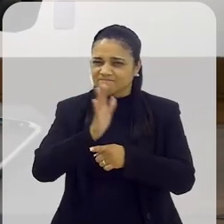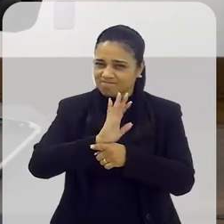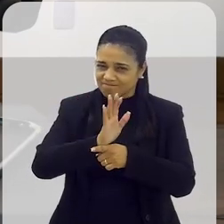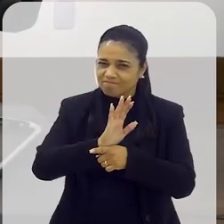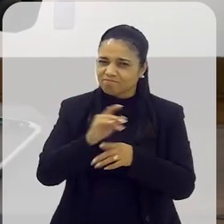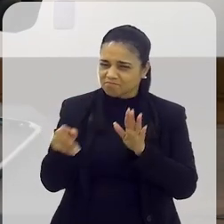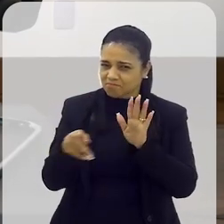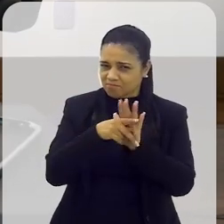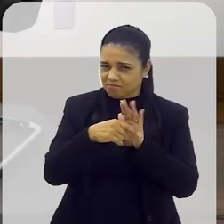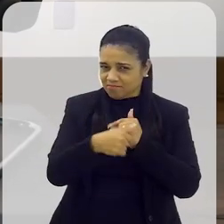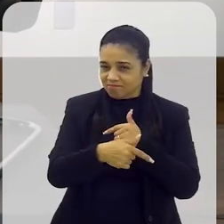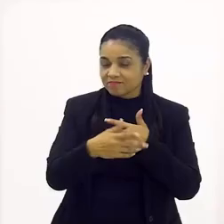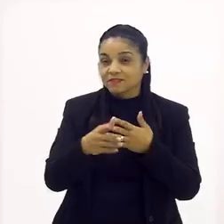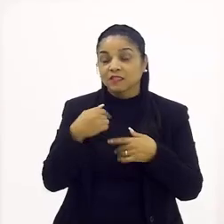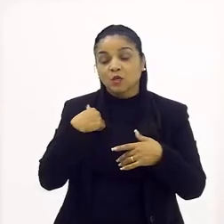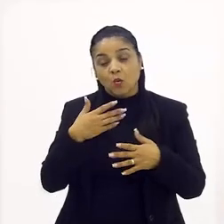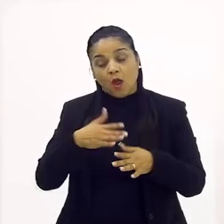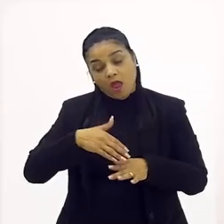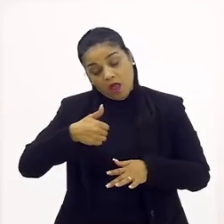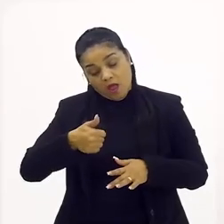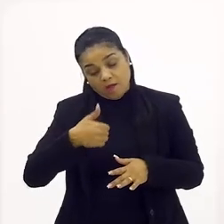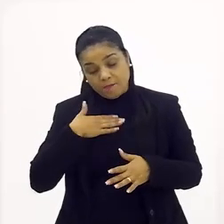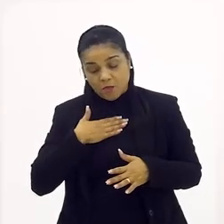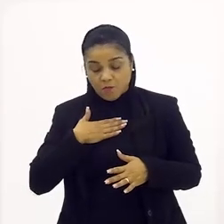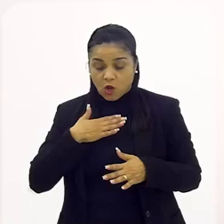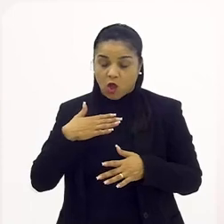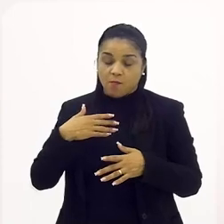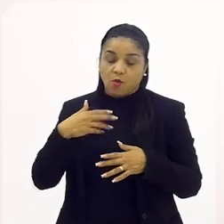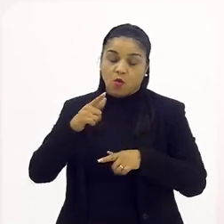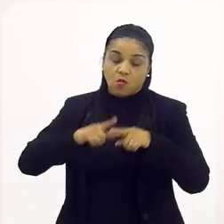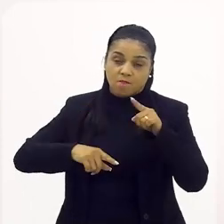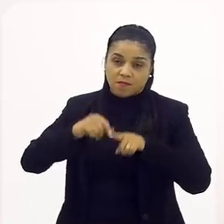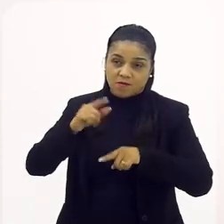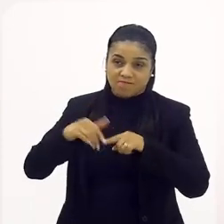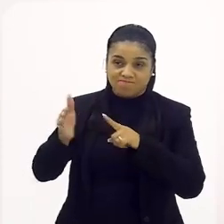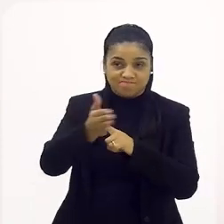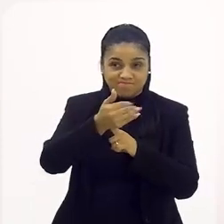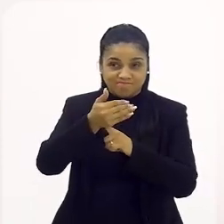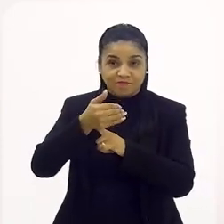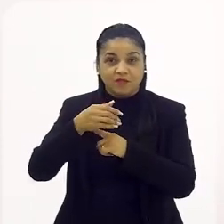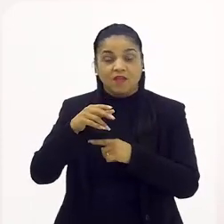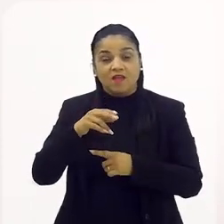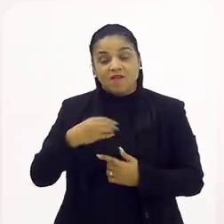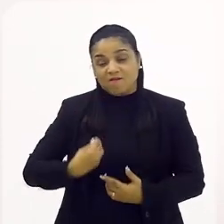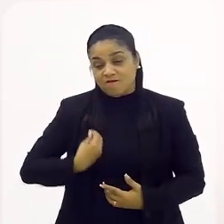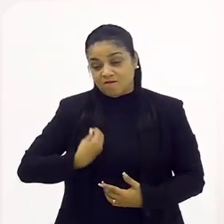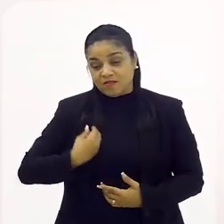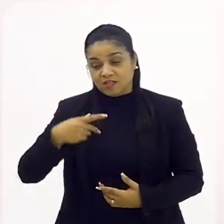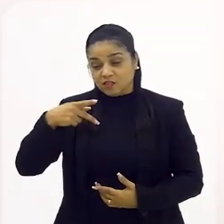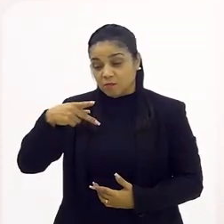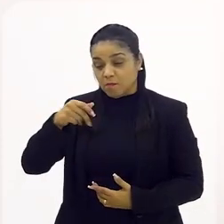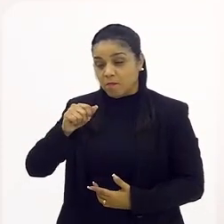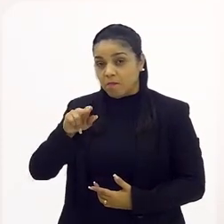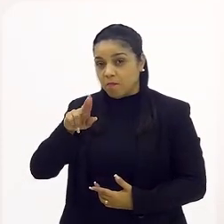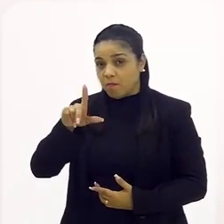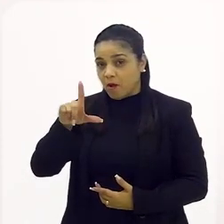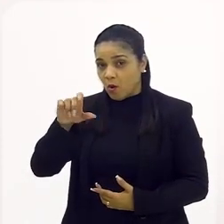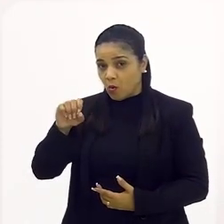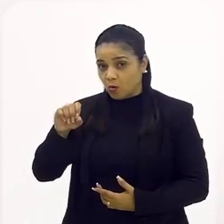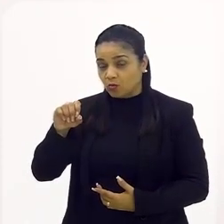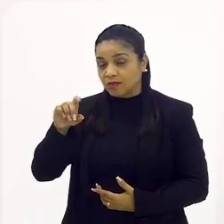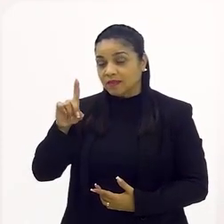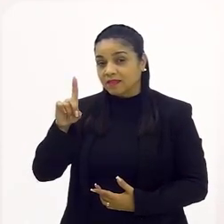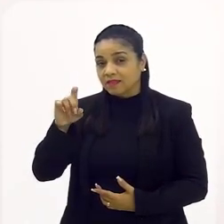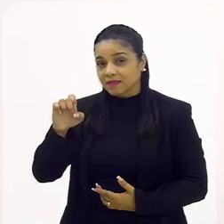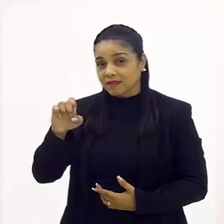achei que vai ficar melhor com os recursos que eu quero. É. Porque não é fácil a Vila de Paulo de Tarso. Vou te falar que eu estou lendo sobre ele já há um